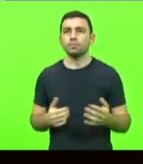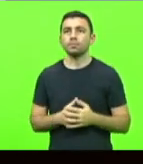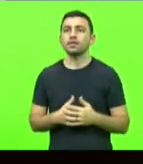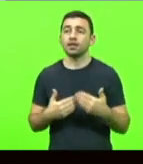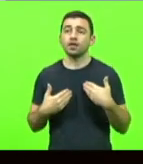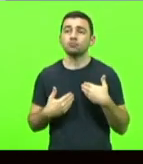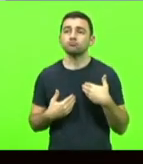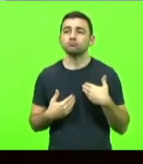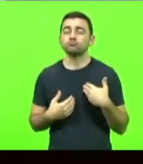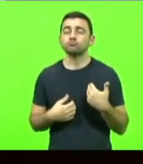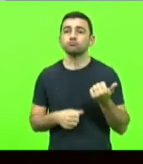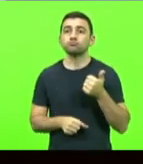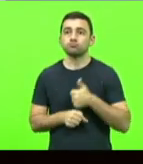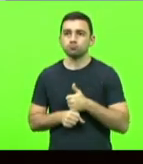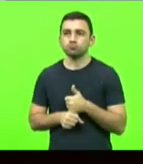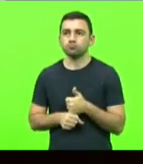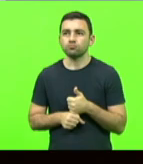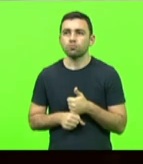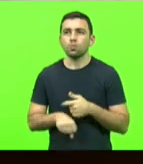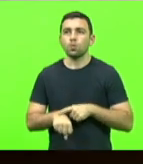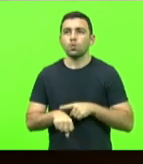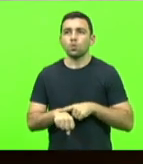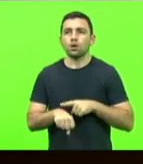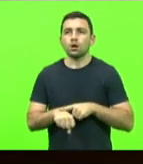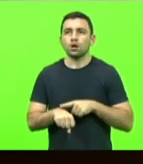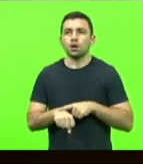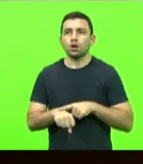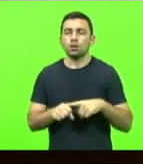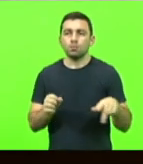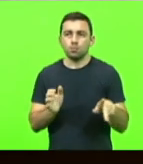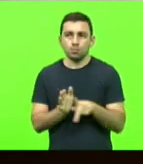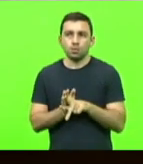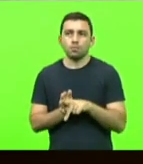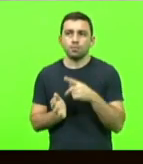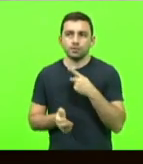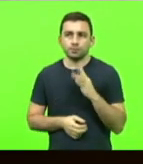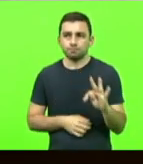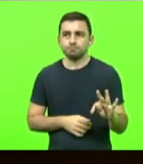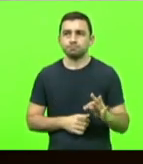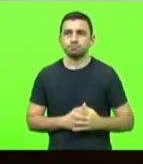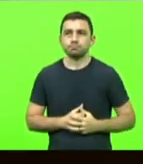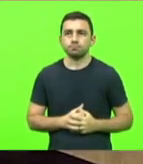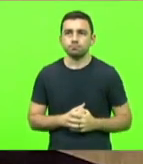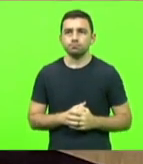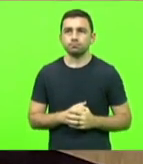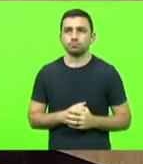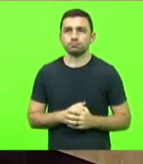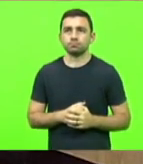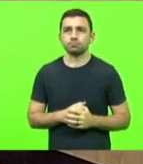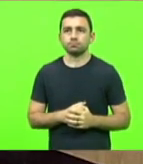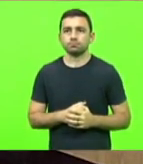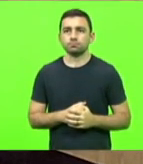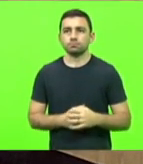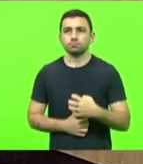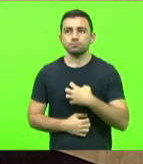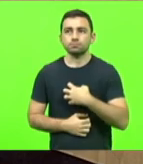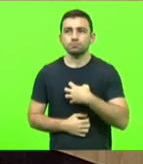faço uso do horário destinado ao Partido dos Trabalhadores. Nesse sentido,